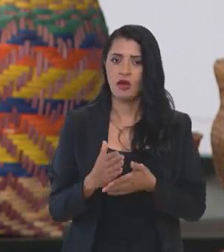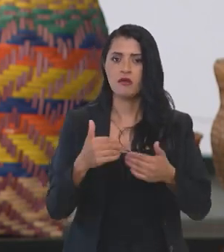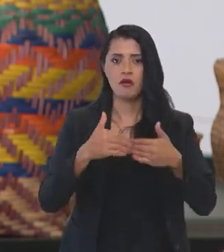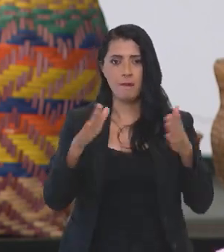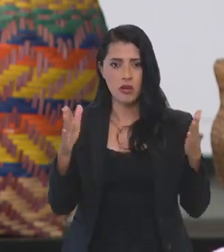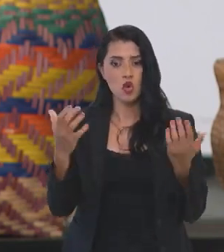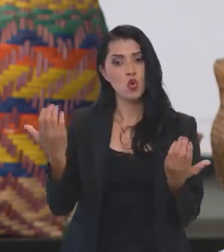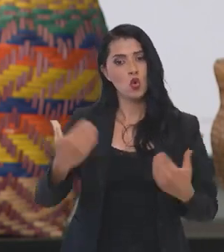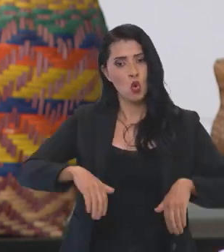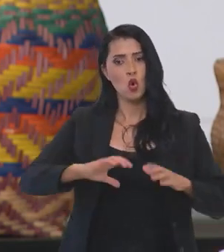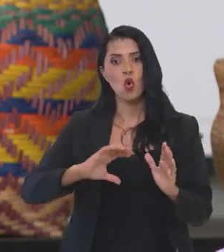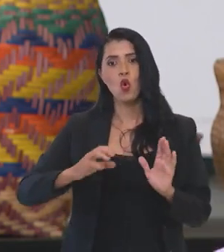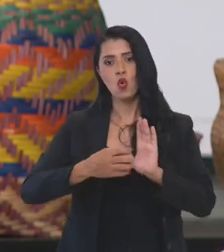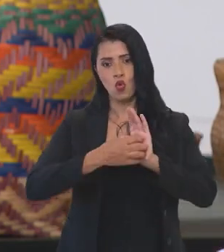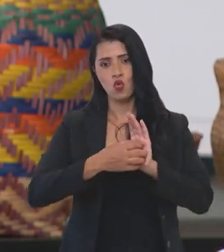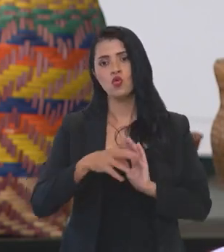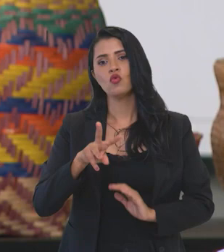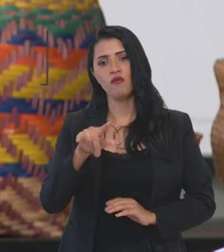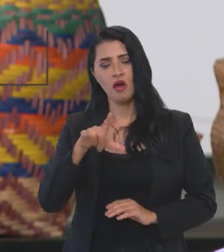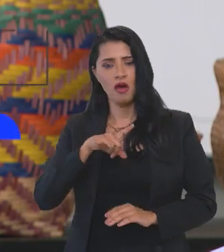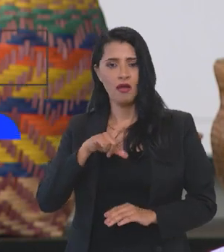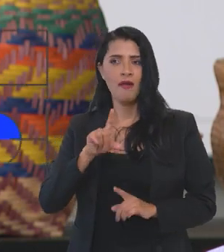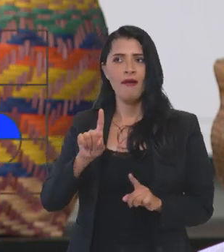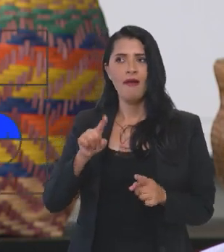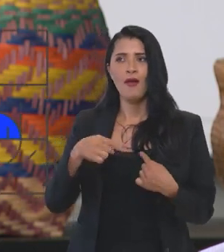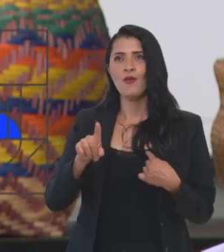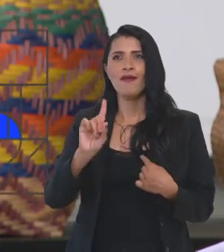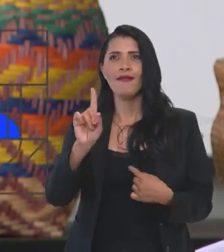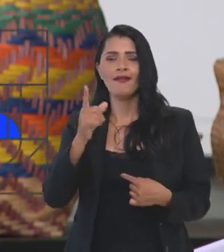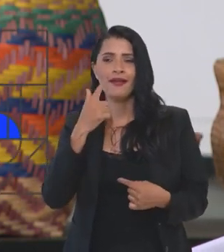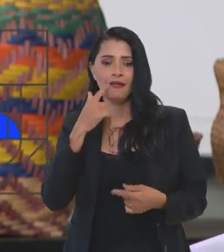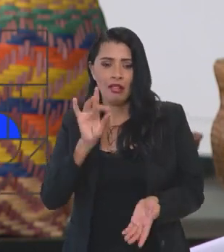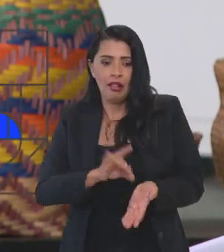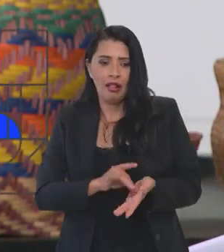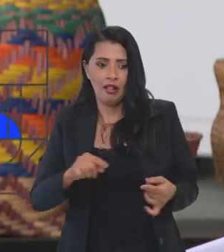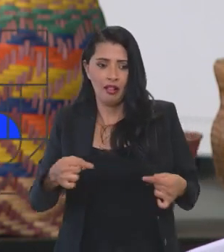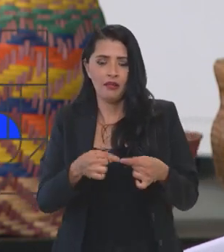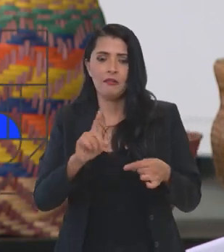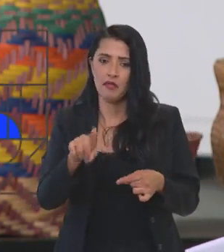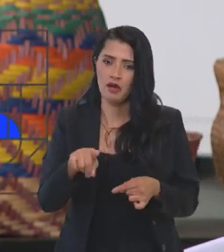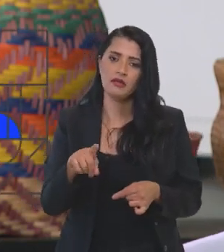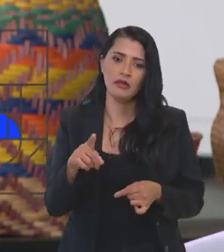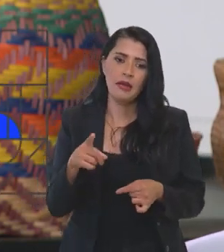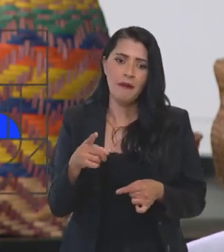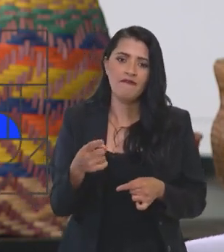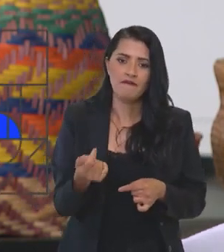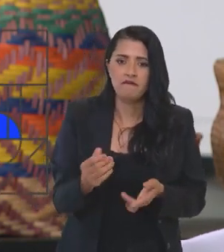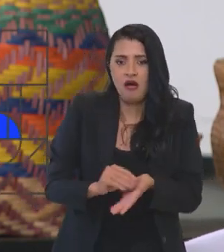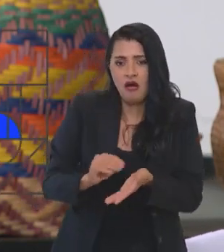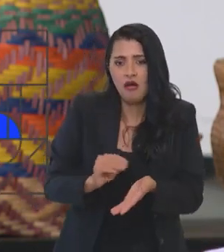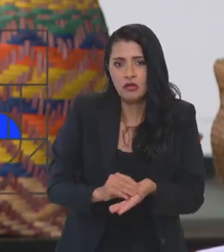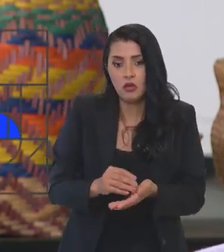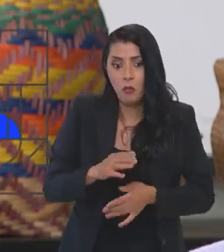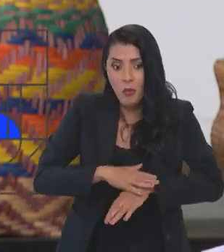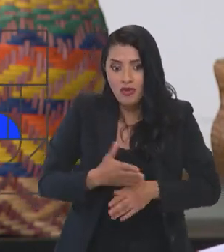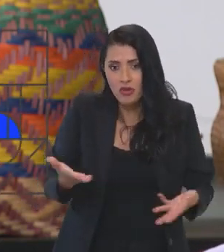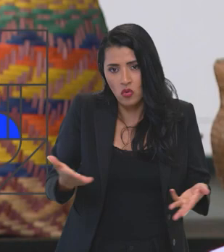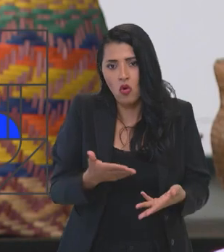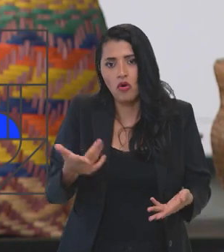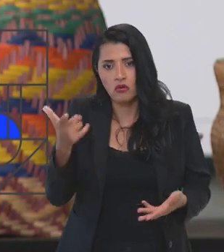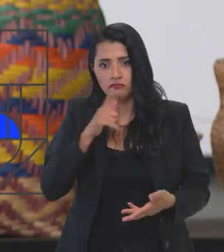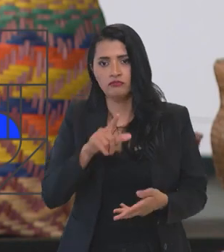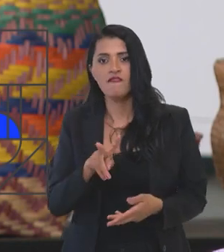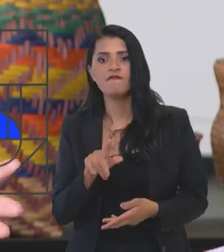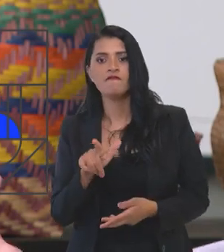concurso, não que seja condizente com a realidade, mas, pelo menos, para sanar esse primeiro